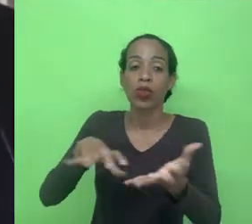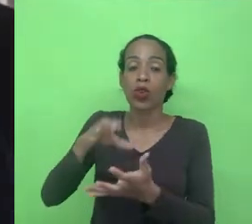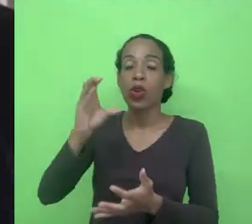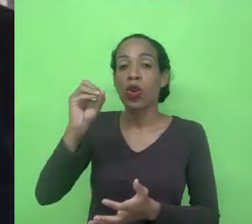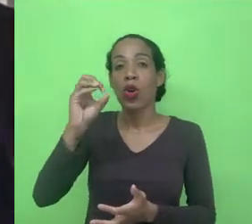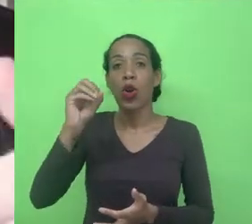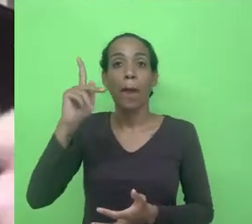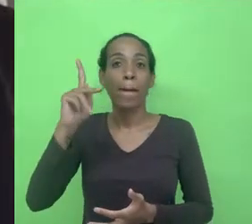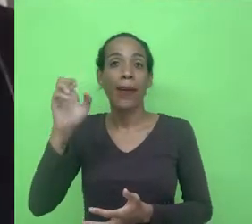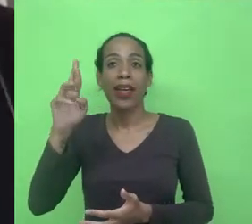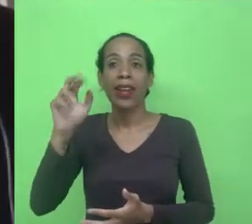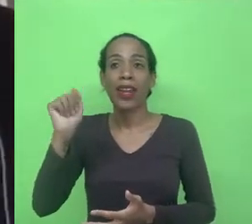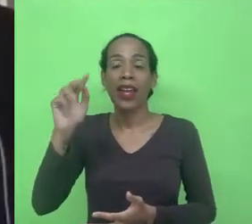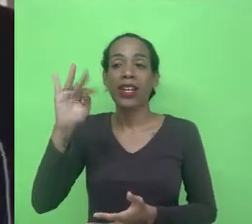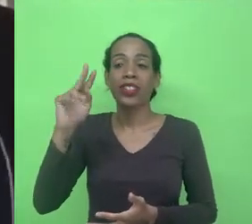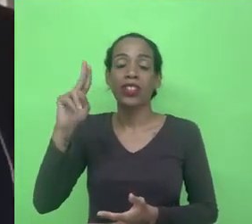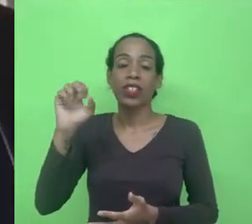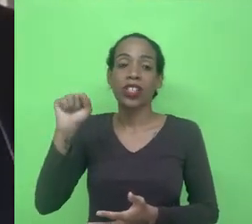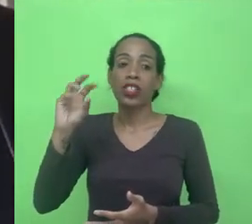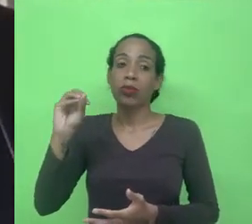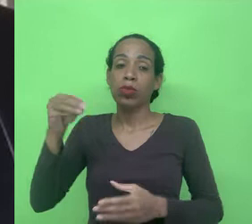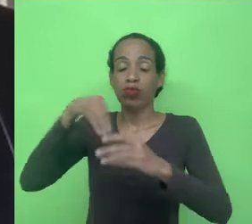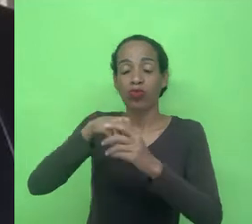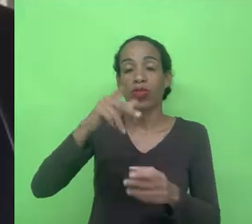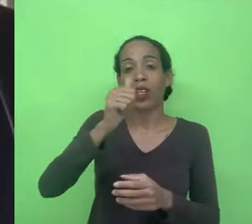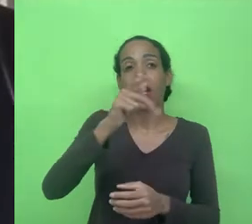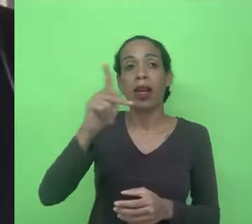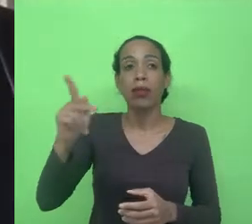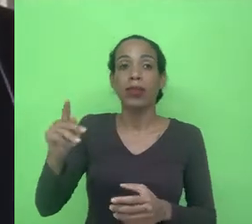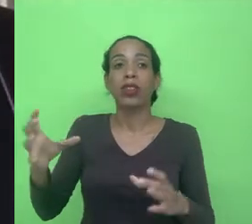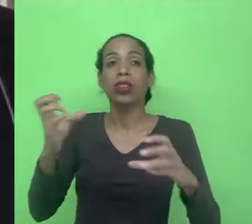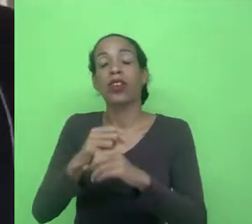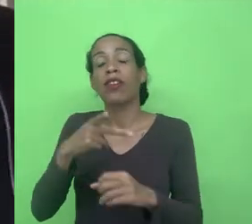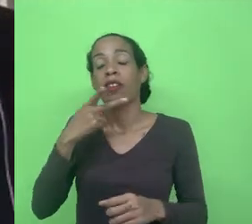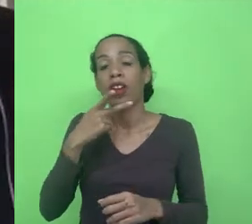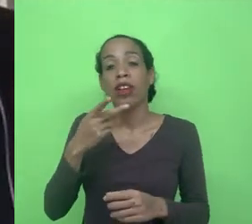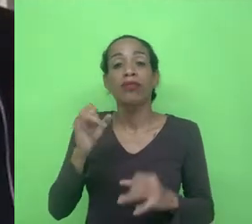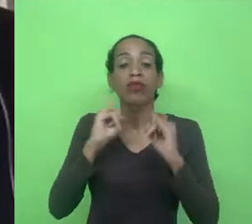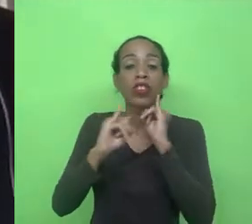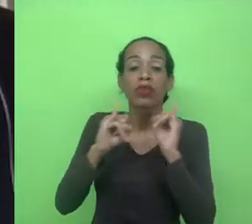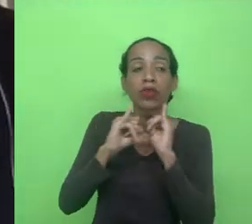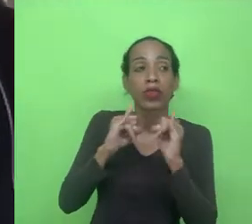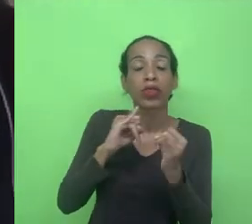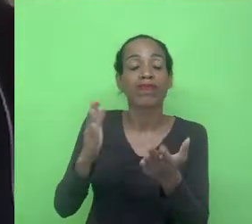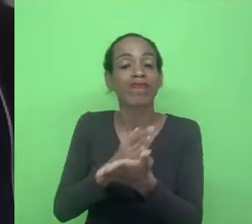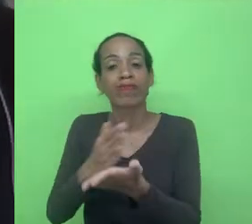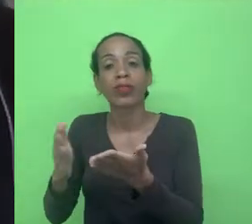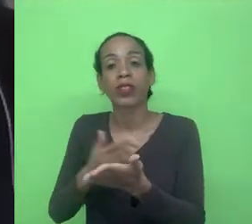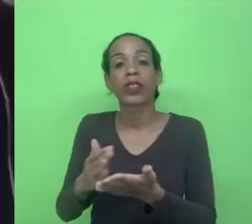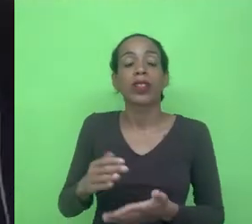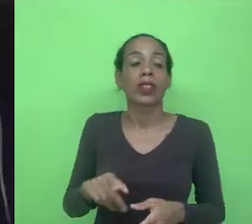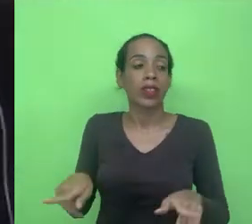plataforma me diz sobre o colonialismo de dados sobre a soberania de dados sobre a dependência das plataformas infraestruturais